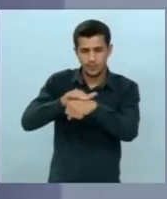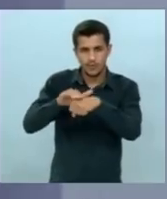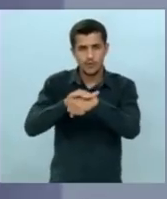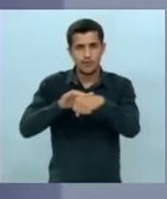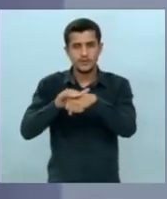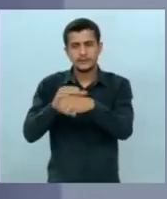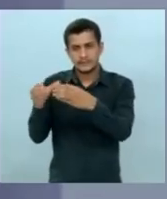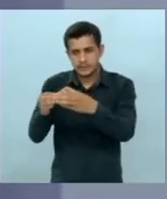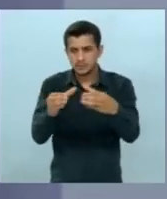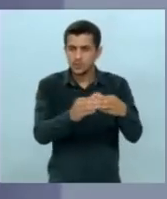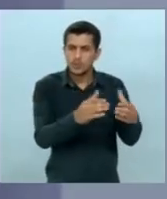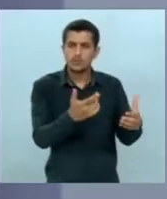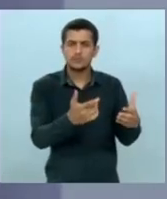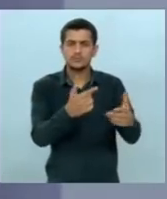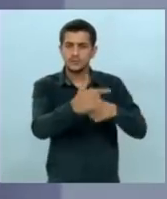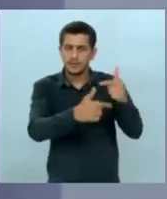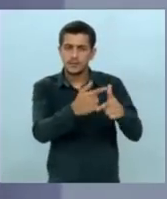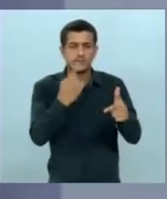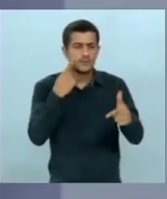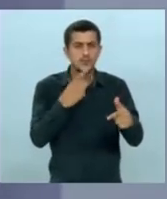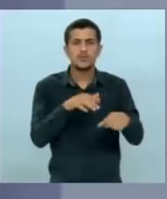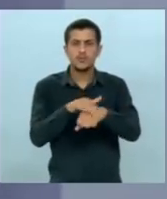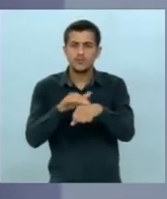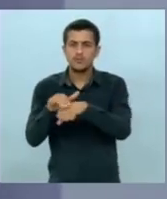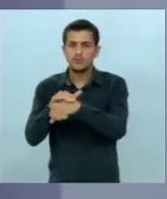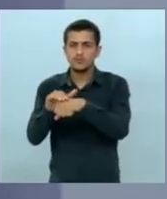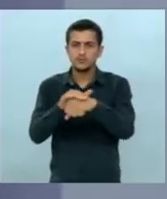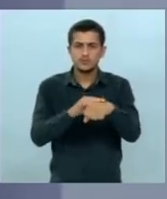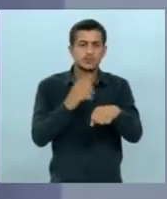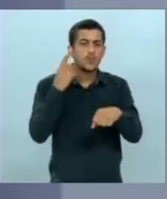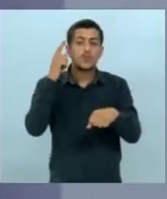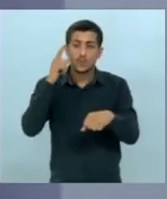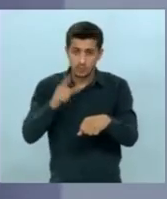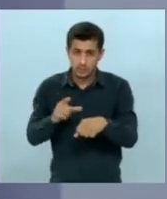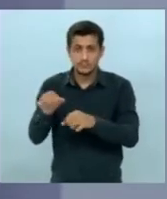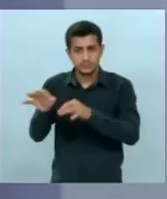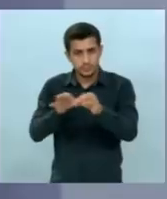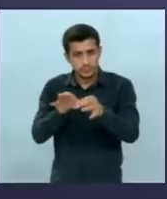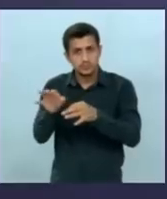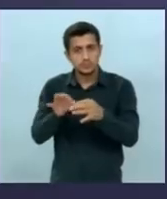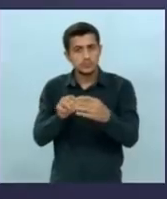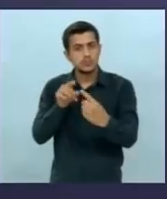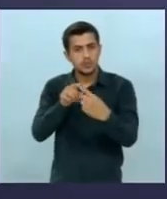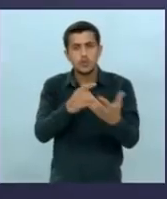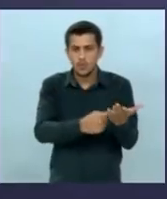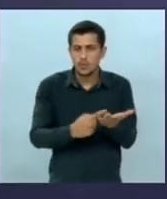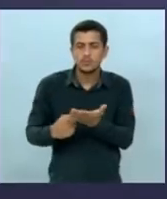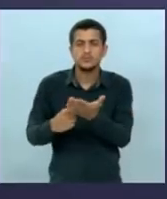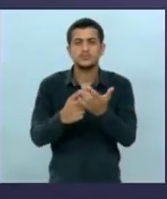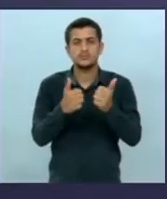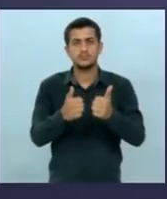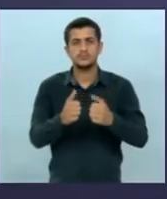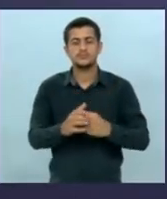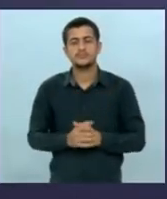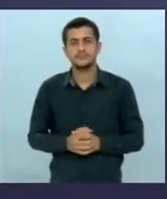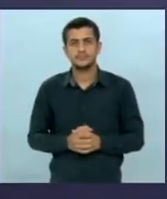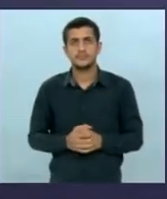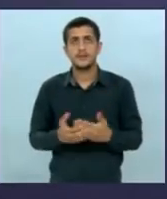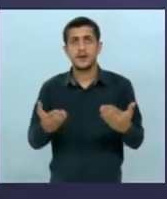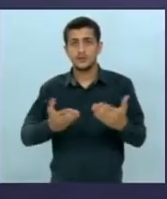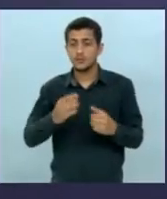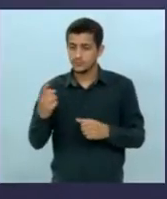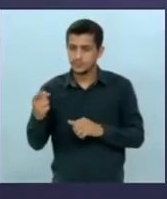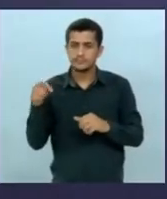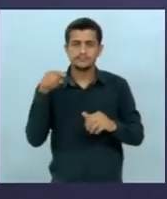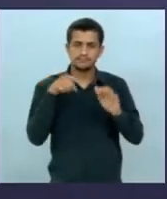categorias, avançamos e cumprimos todos os planos de cargos e carreira com todos vocês. Candidato pela ordem, agora é o senhor quem